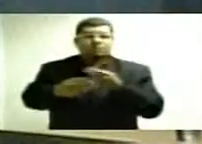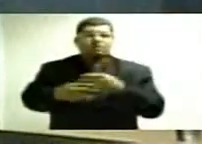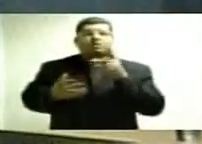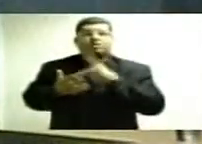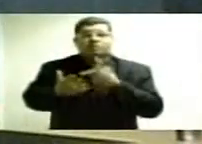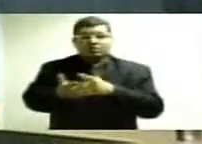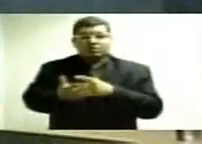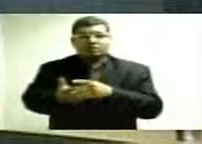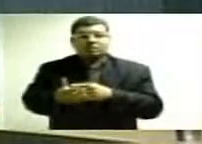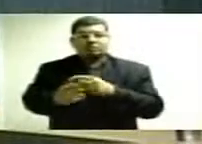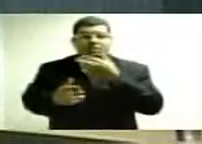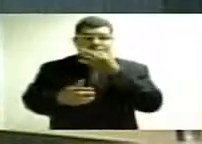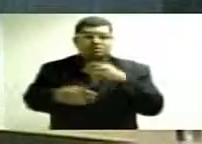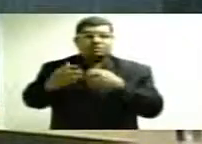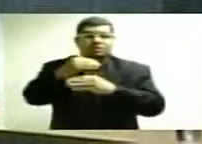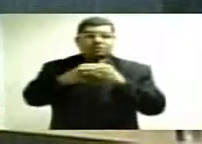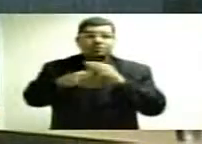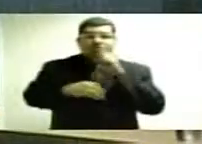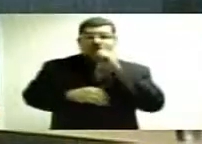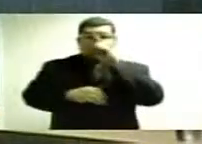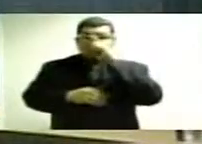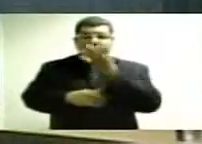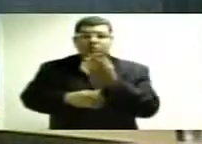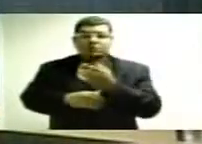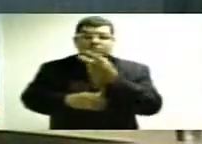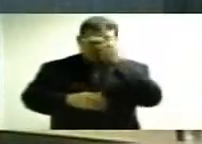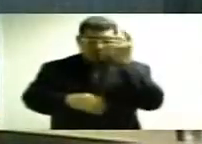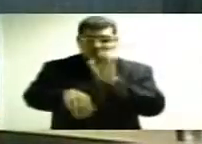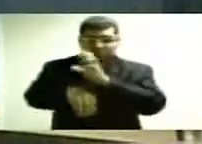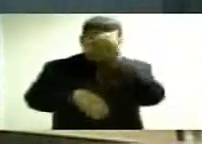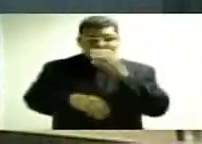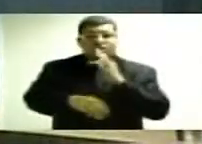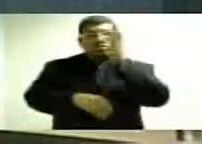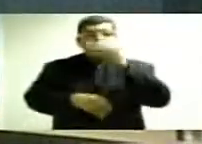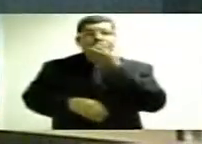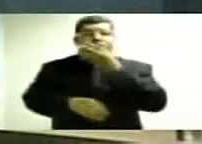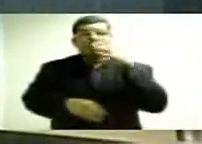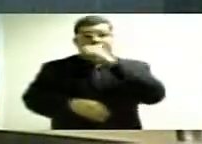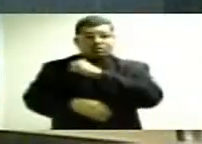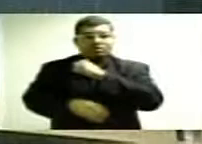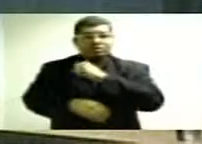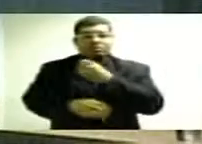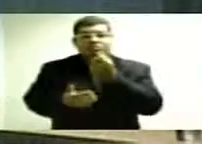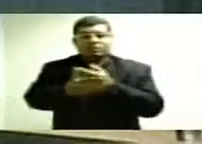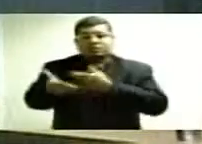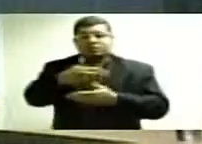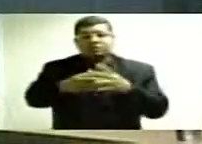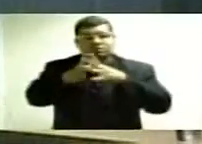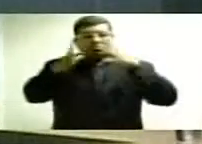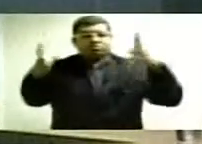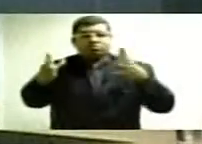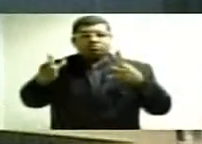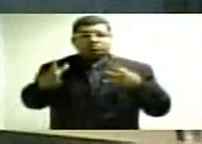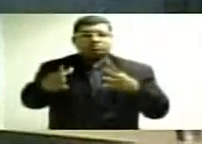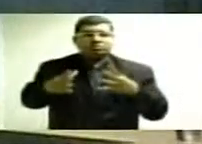seriedade essa questão, sob risco do povo do Amazonas, num futuro bem próximo, pagar uma conta muito alta.